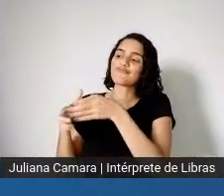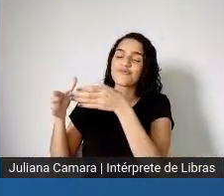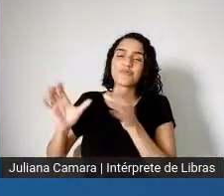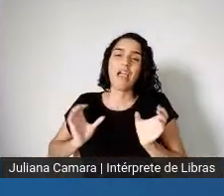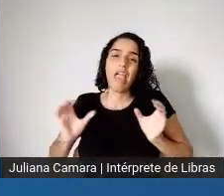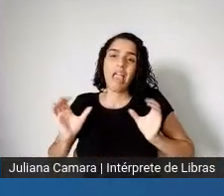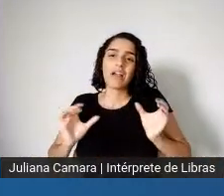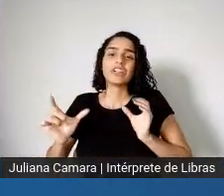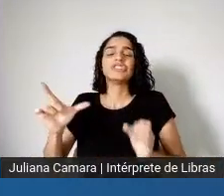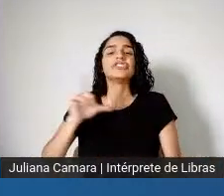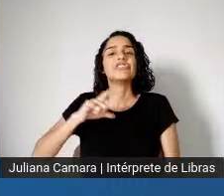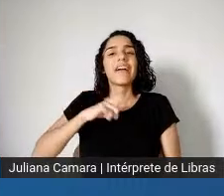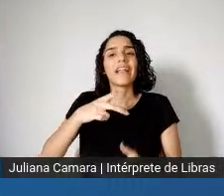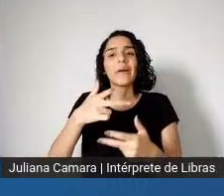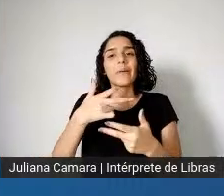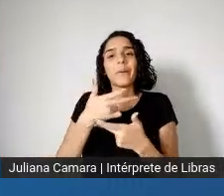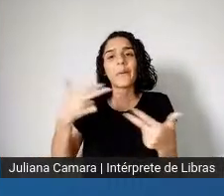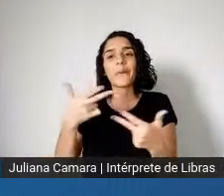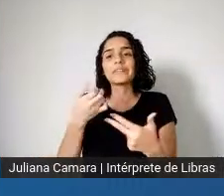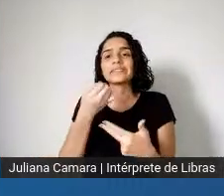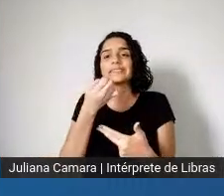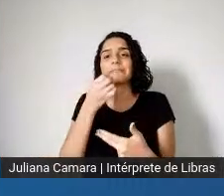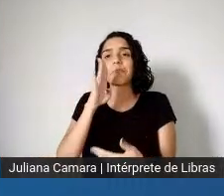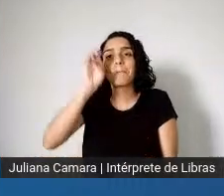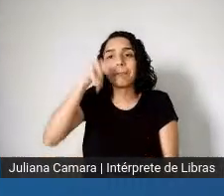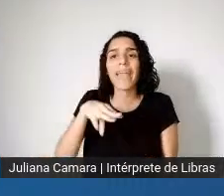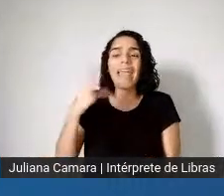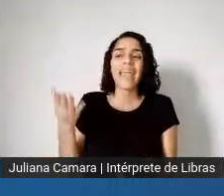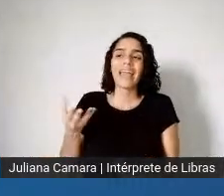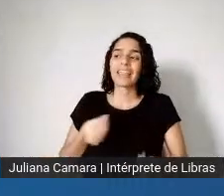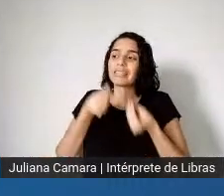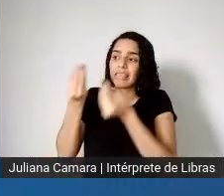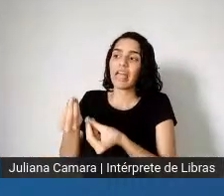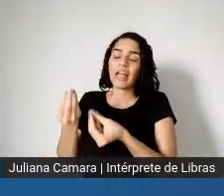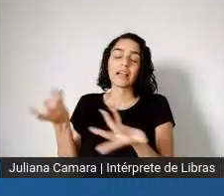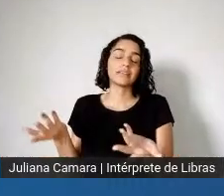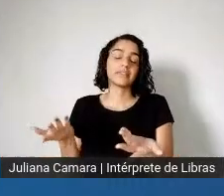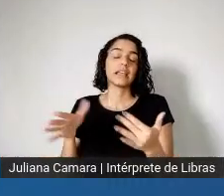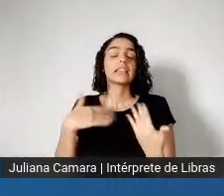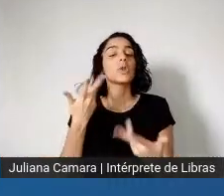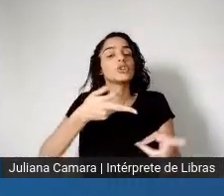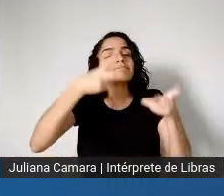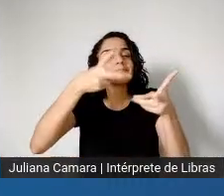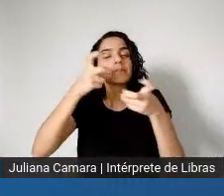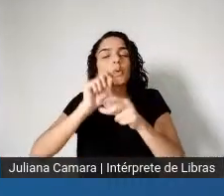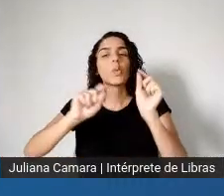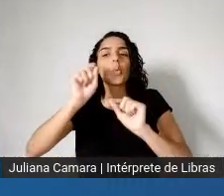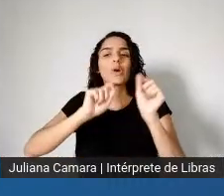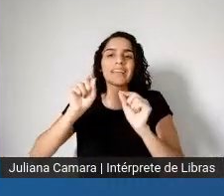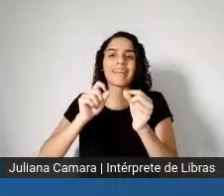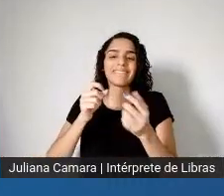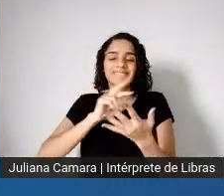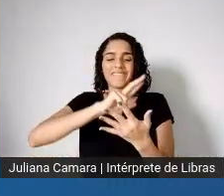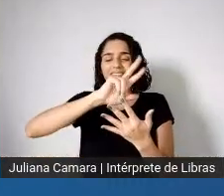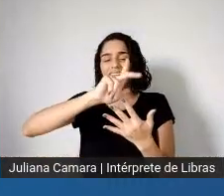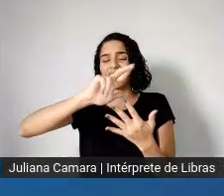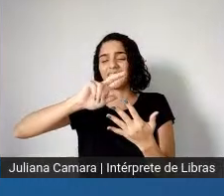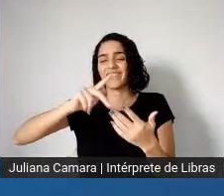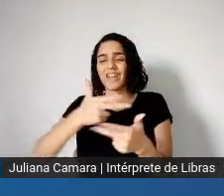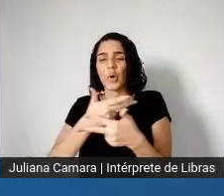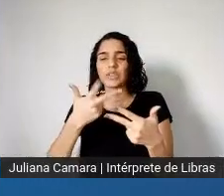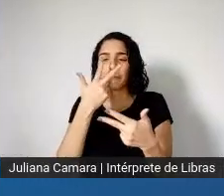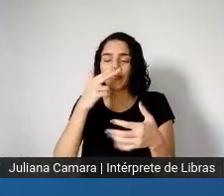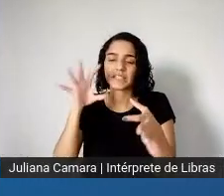do que outros. Então, são vários aspectos, né, que se juntam para expressar esse complexo de, de, de,